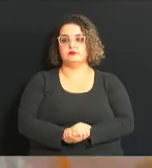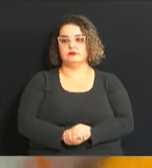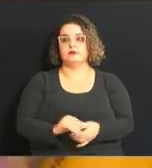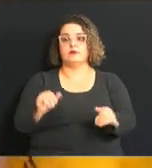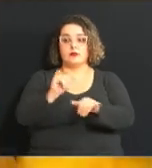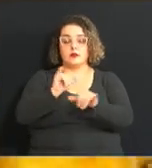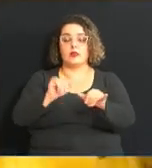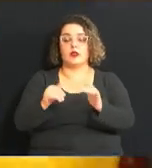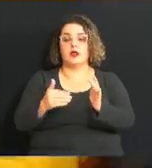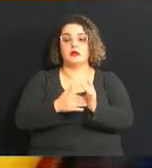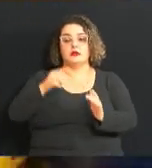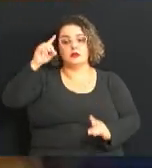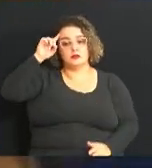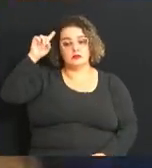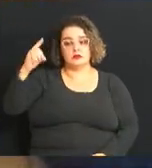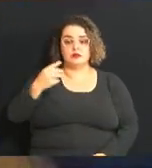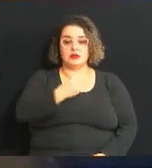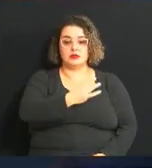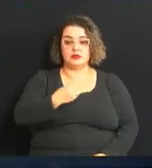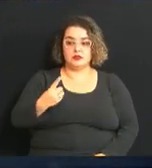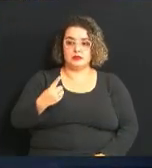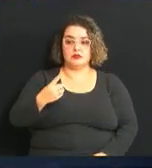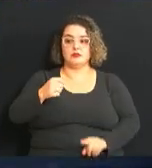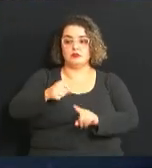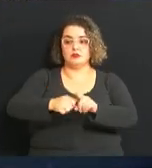vai até o dia 31 de julho.